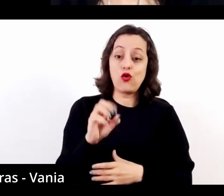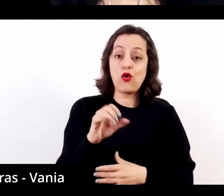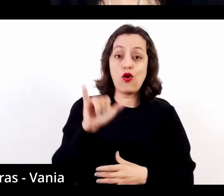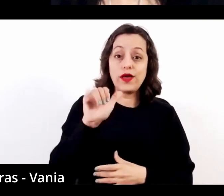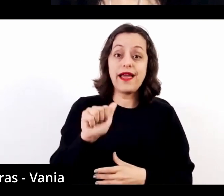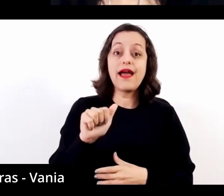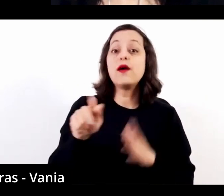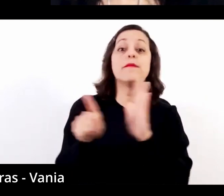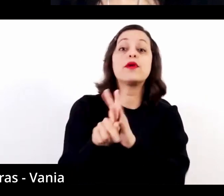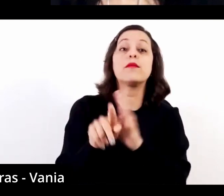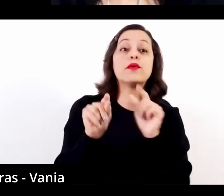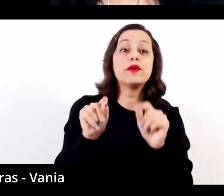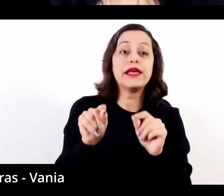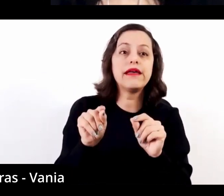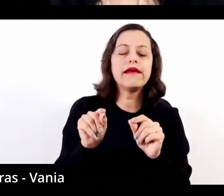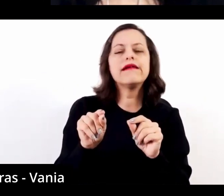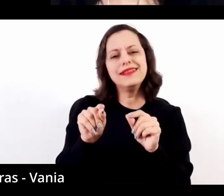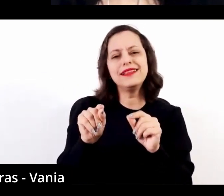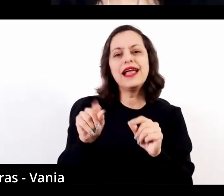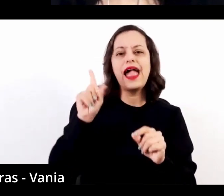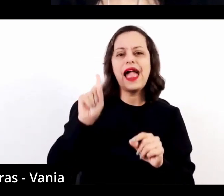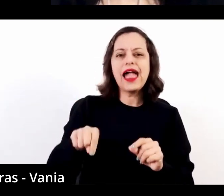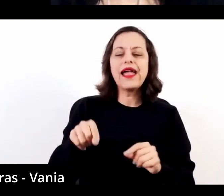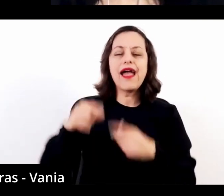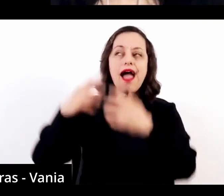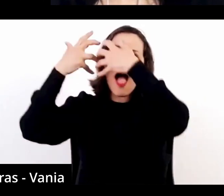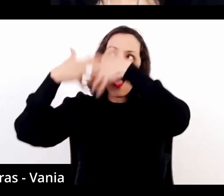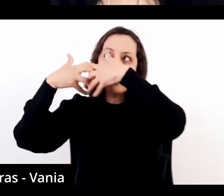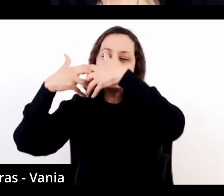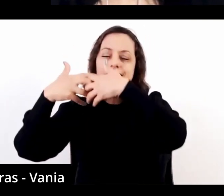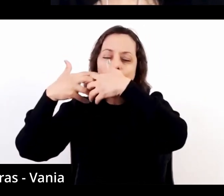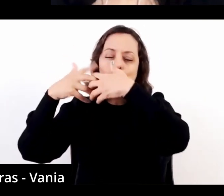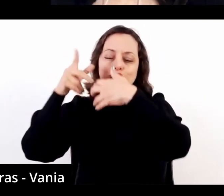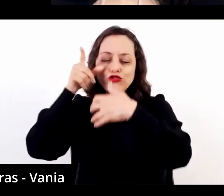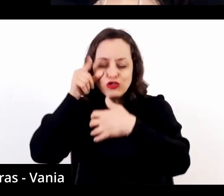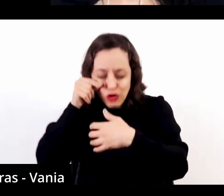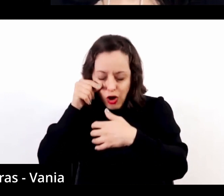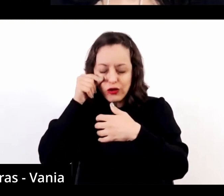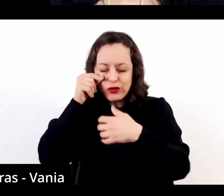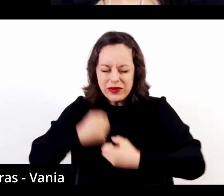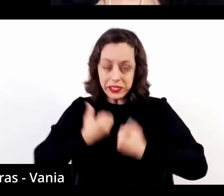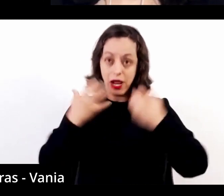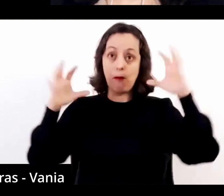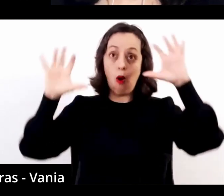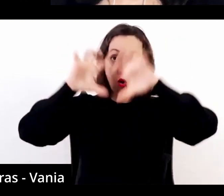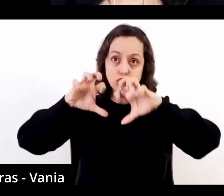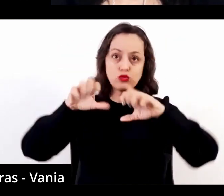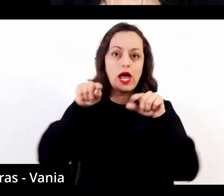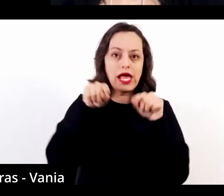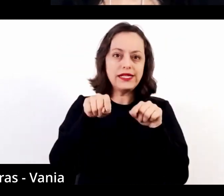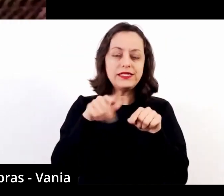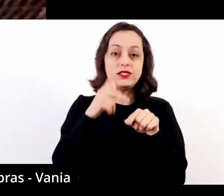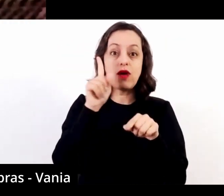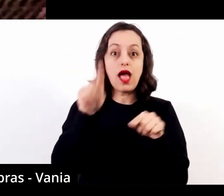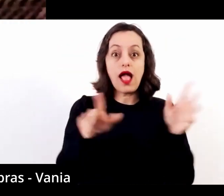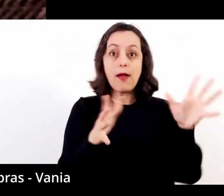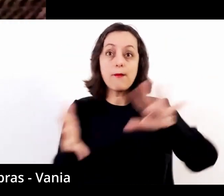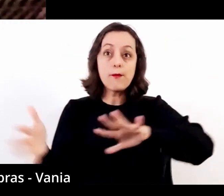O próprio título já é bastante indicador dessa linha pendulante entre glória e tormento.